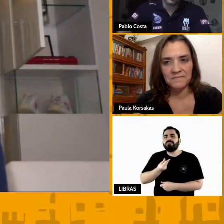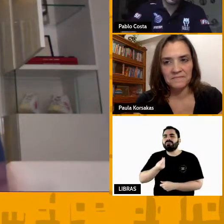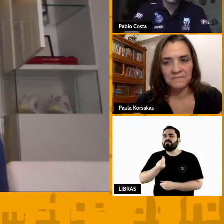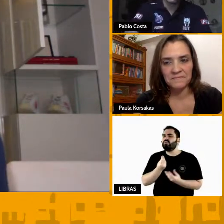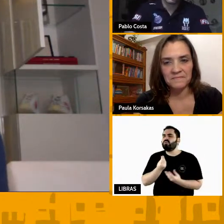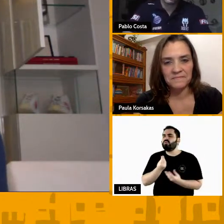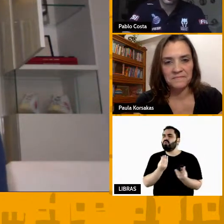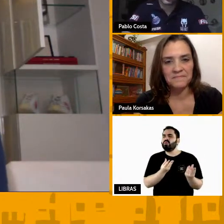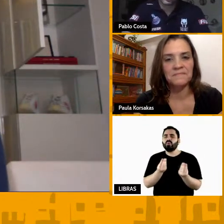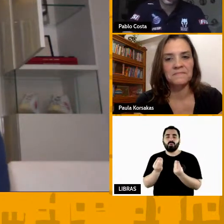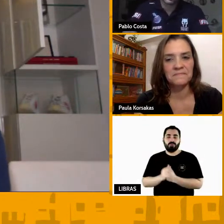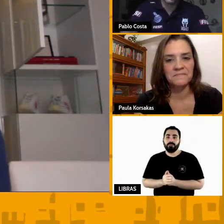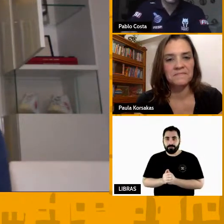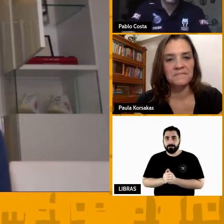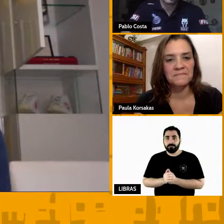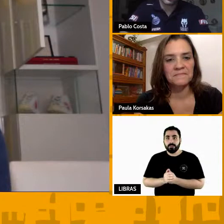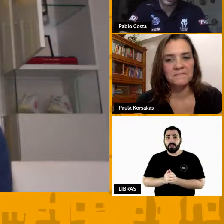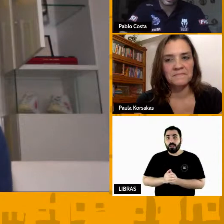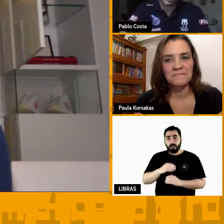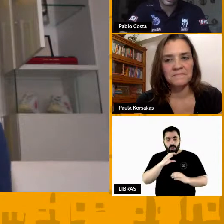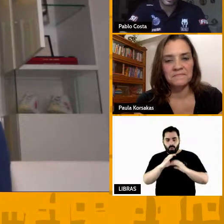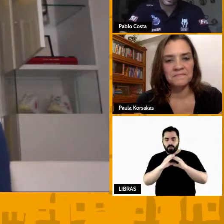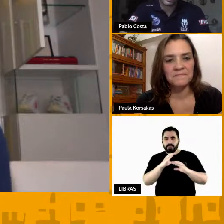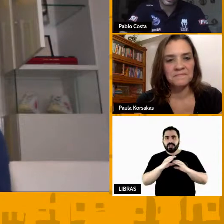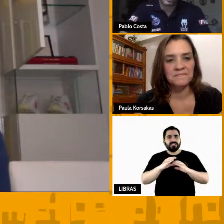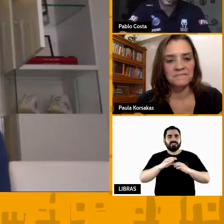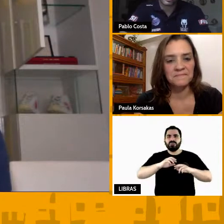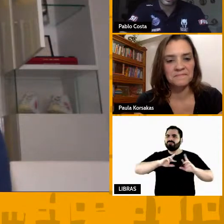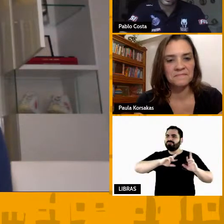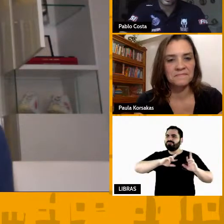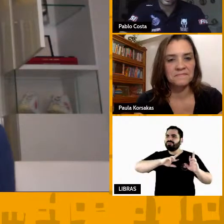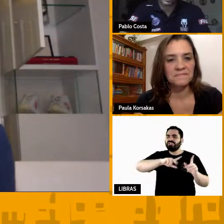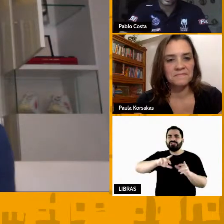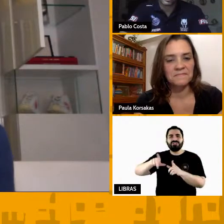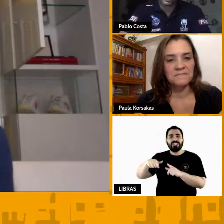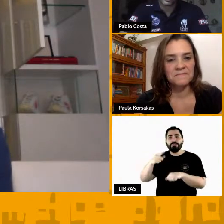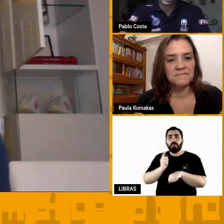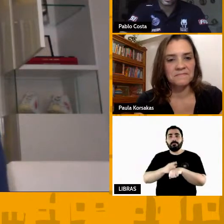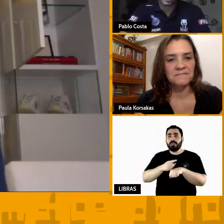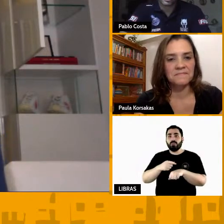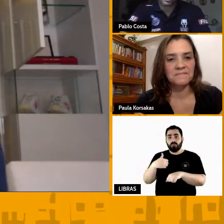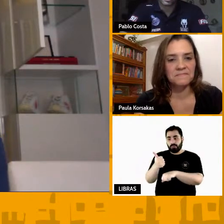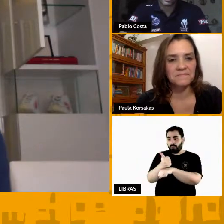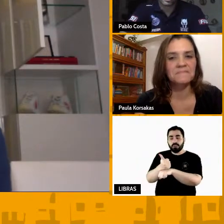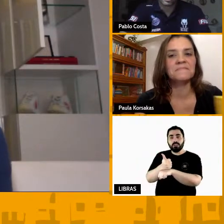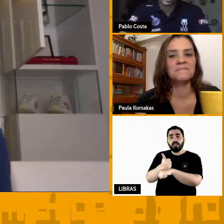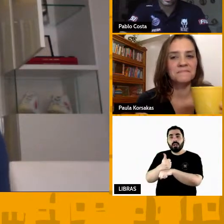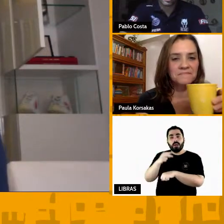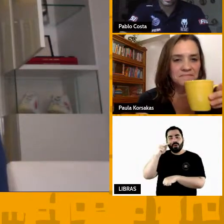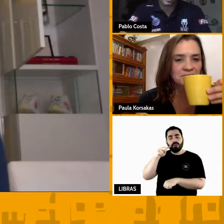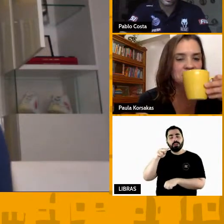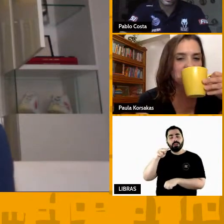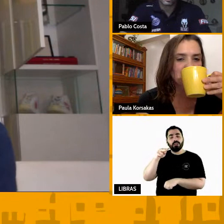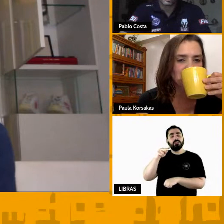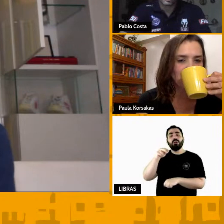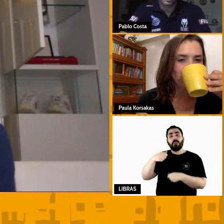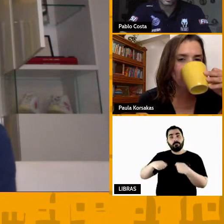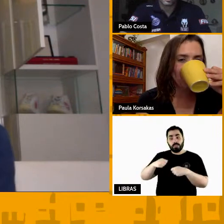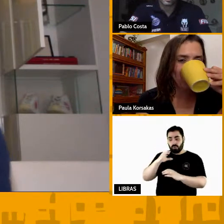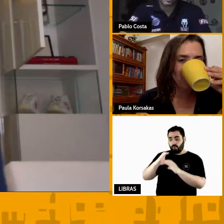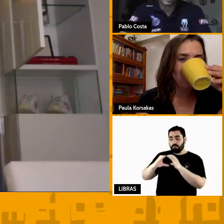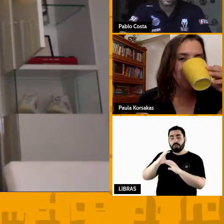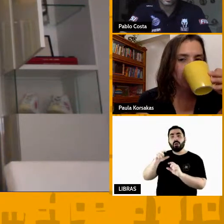em N situações com os atletas e sempre gera dúvida. deveria me comunicar de uma forma mais